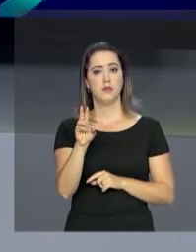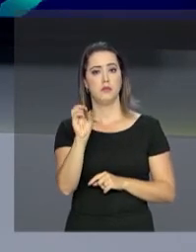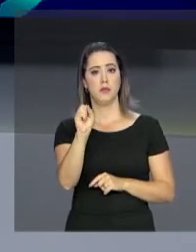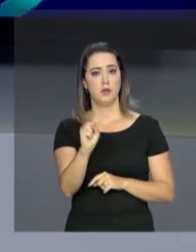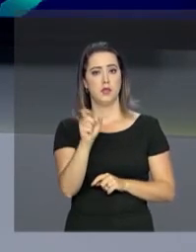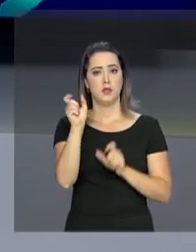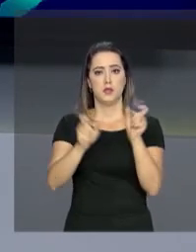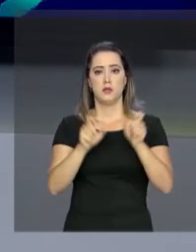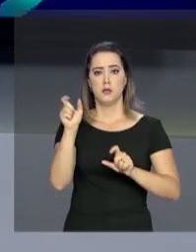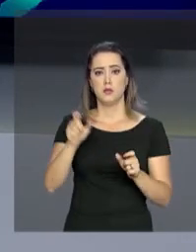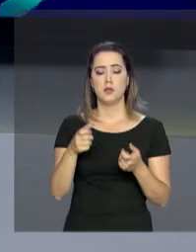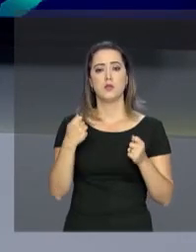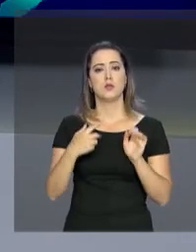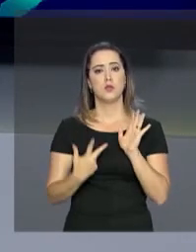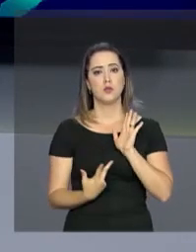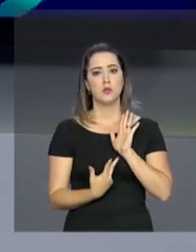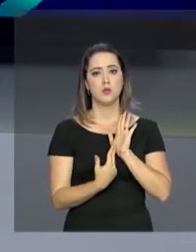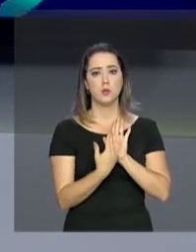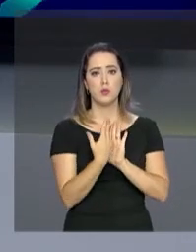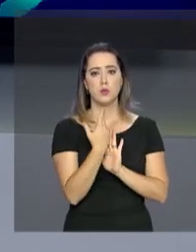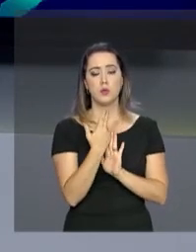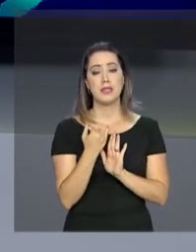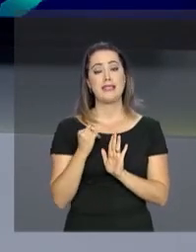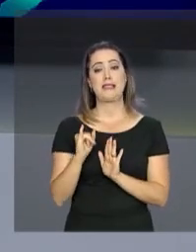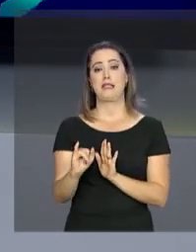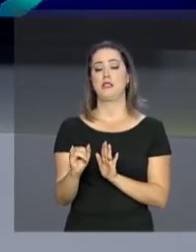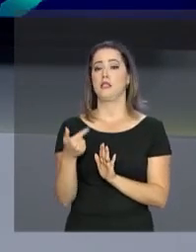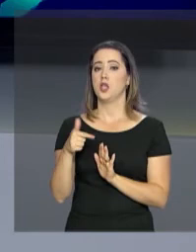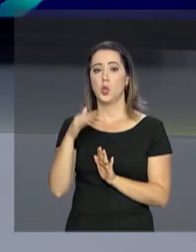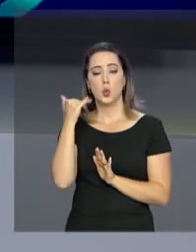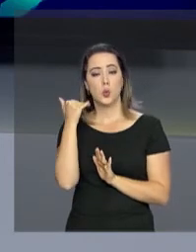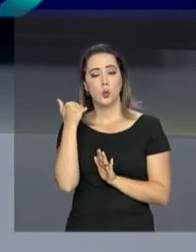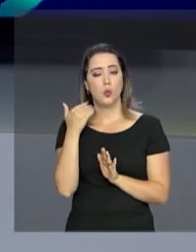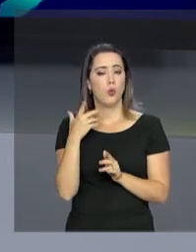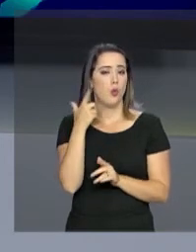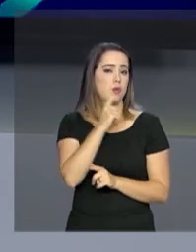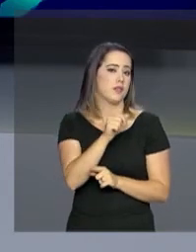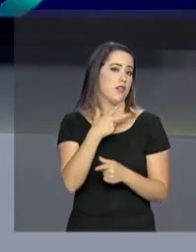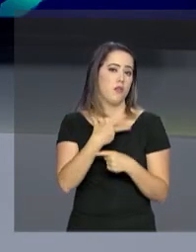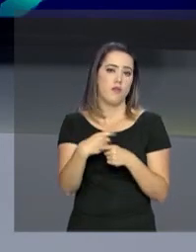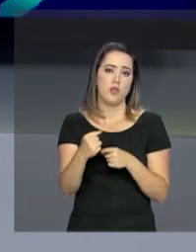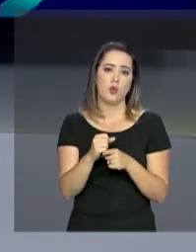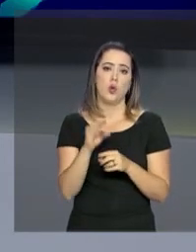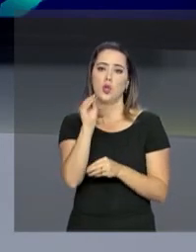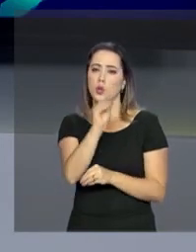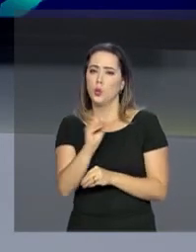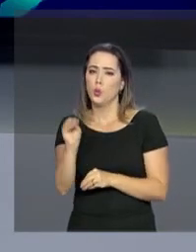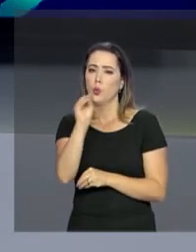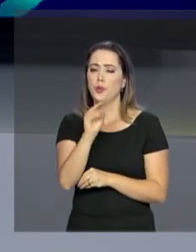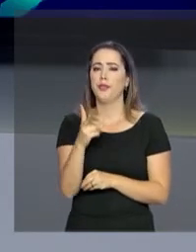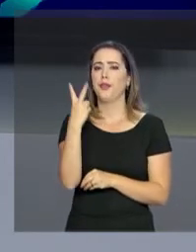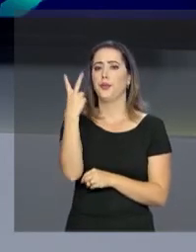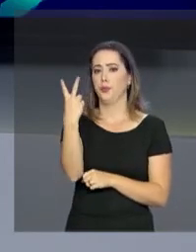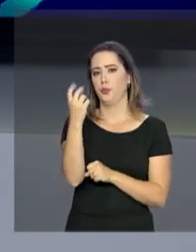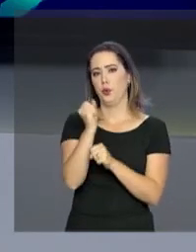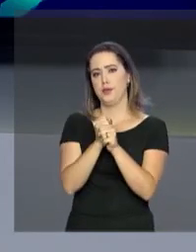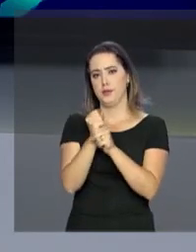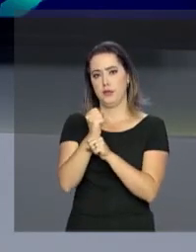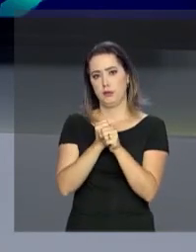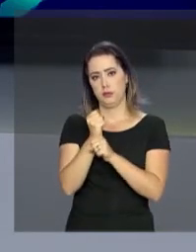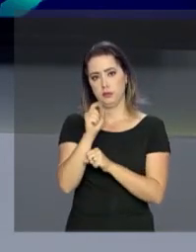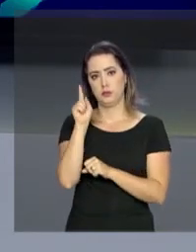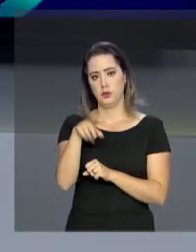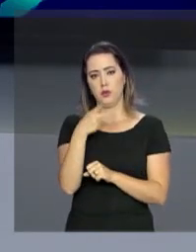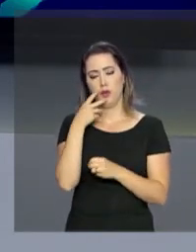Saúde, o paciente é submetido à cirurgia bariátrica quando não há sucesso no tratamento clínico ao longo de dois anos. É o que